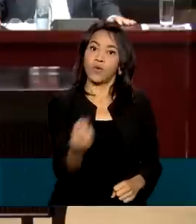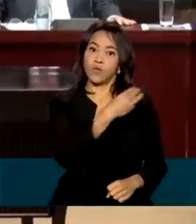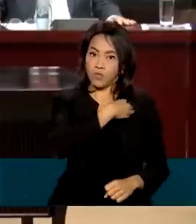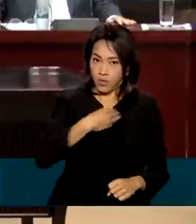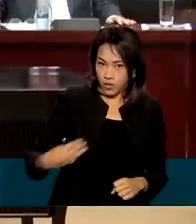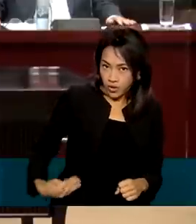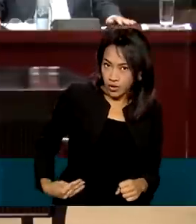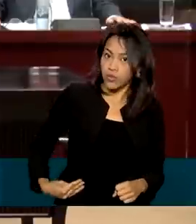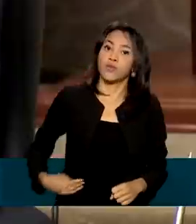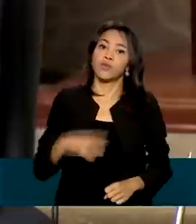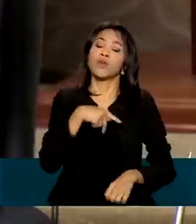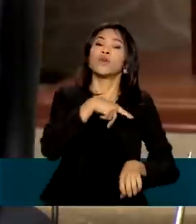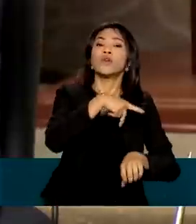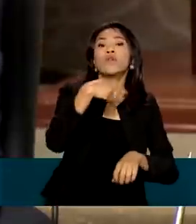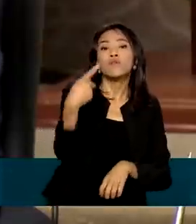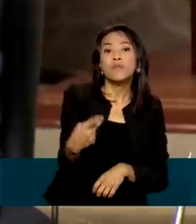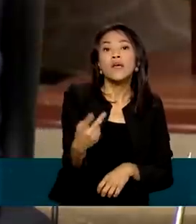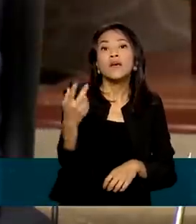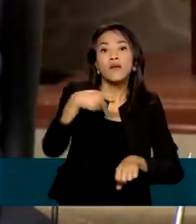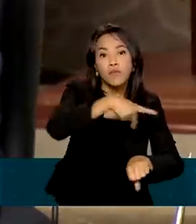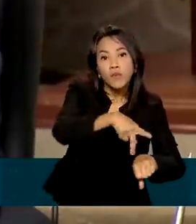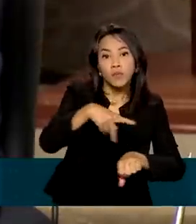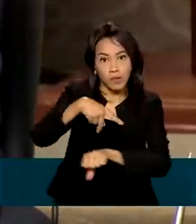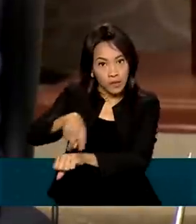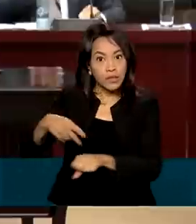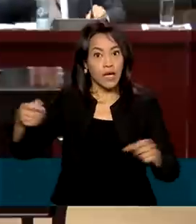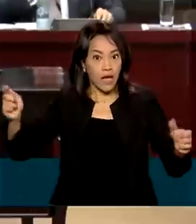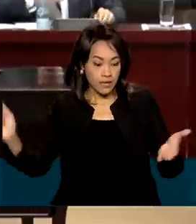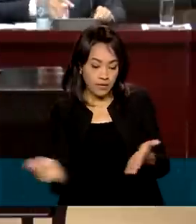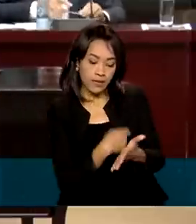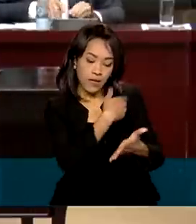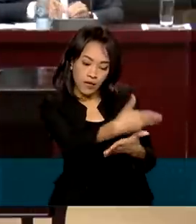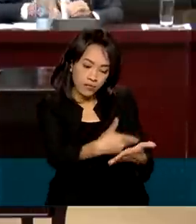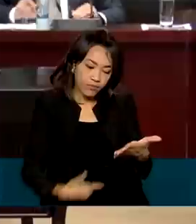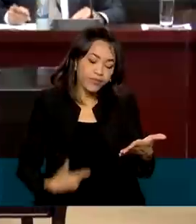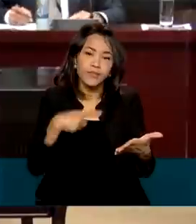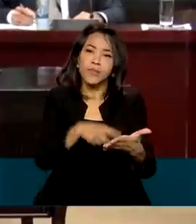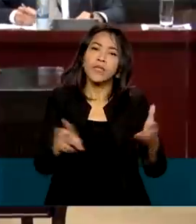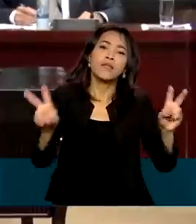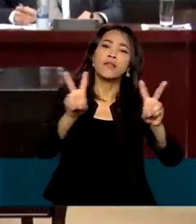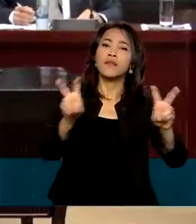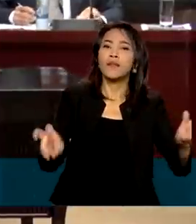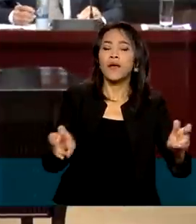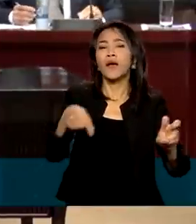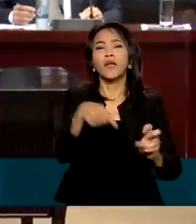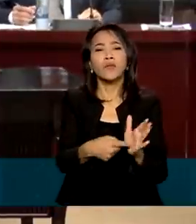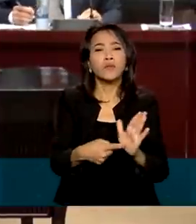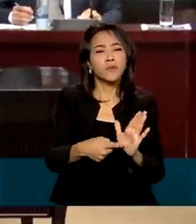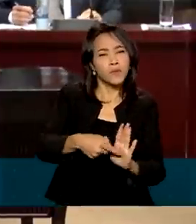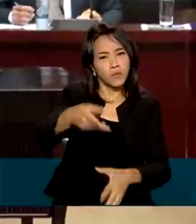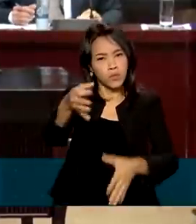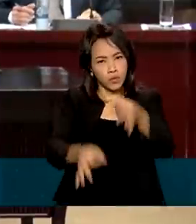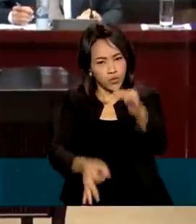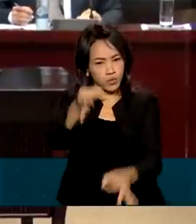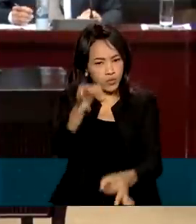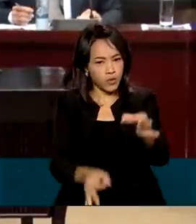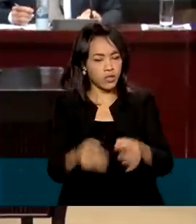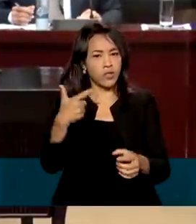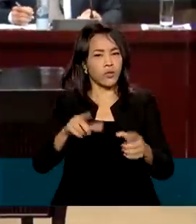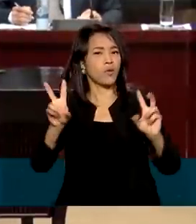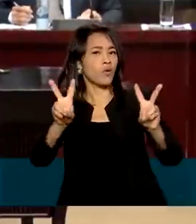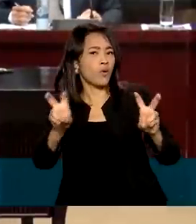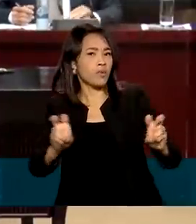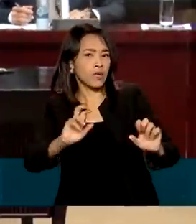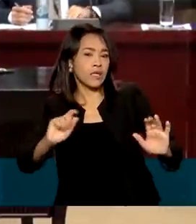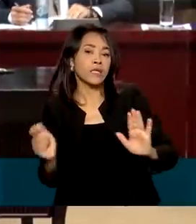da Guiana e do Brasil assinaram dois acordos de cooperação na área jurídica para ajudar no enfrentamento a crimes como tráfico de